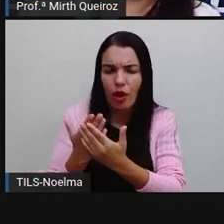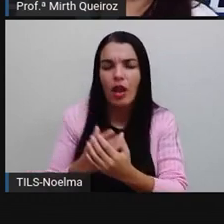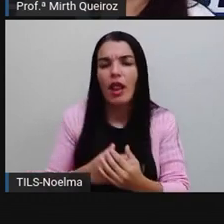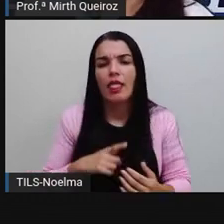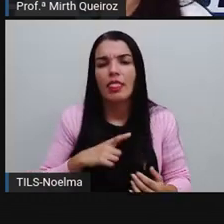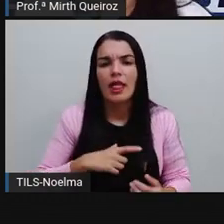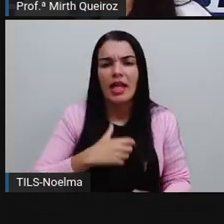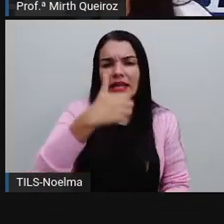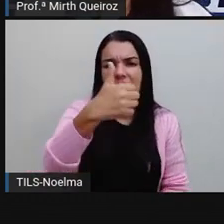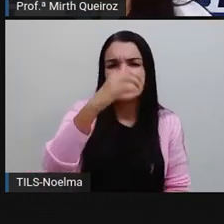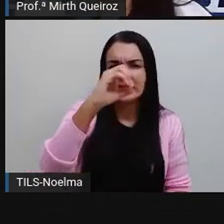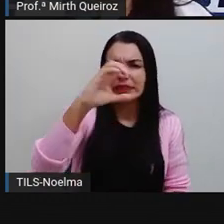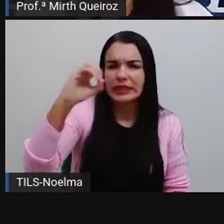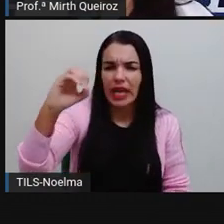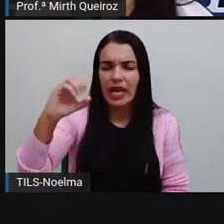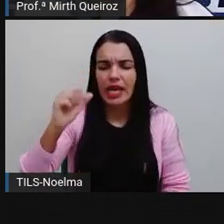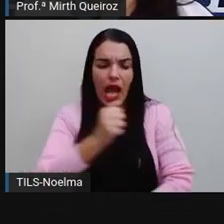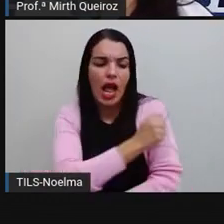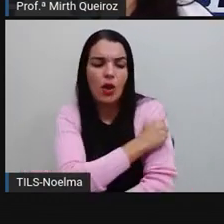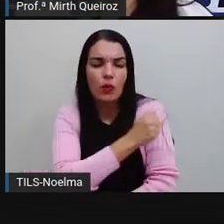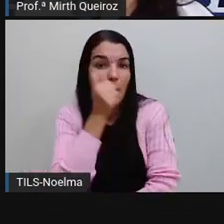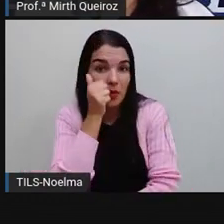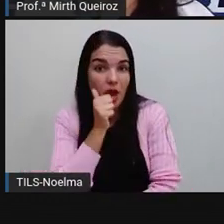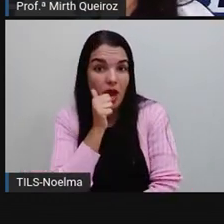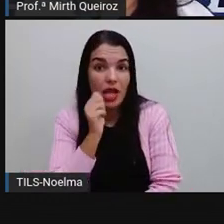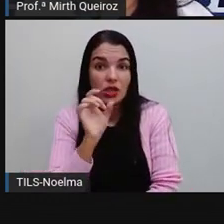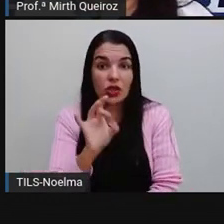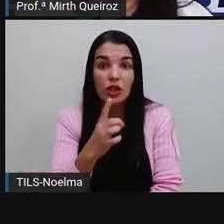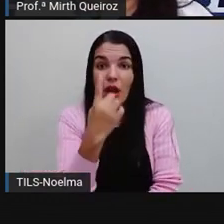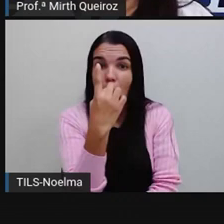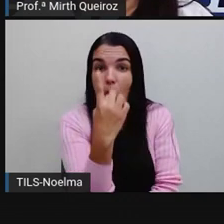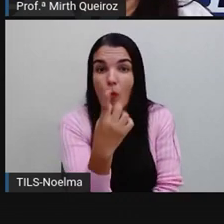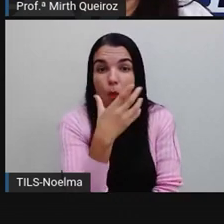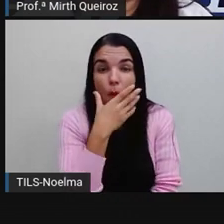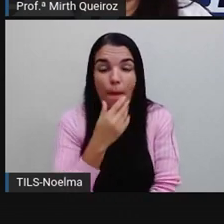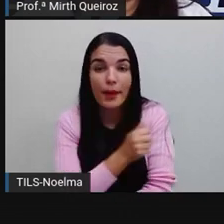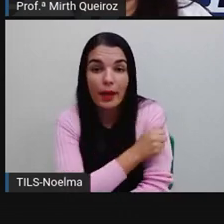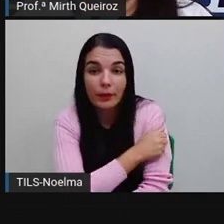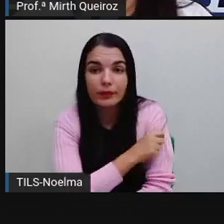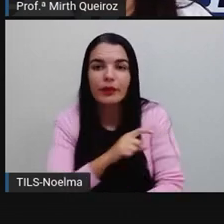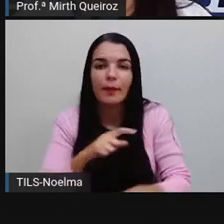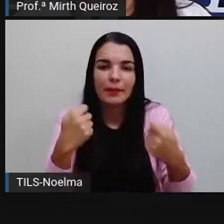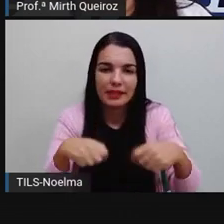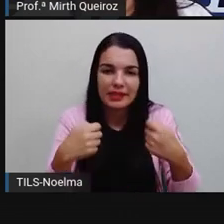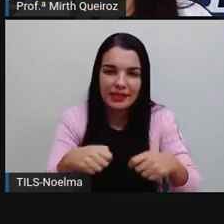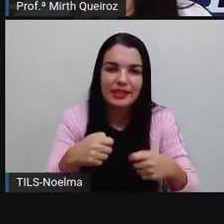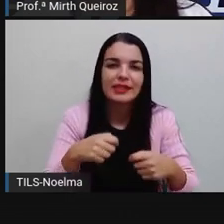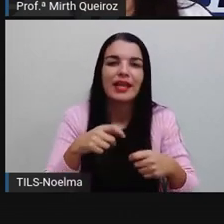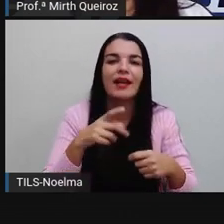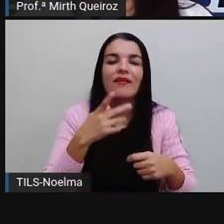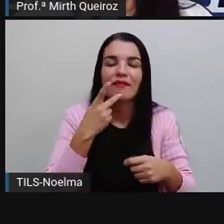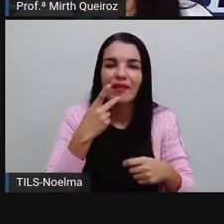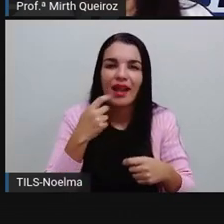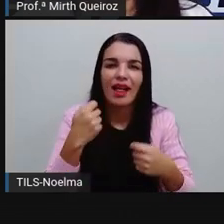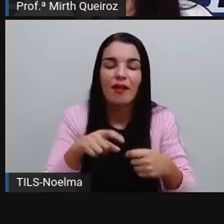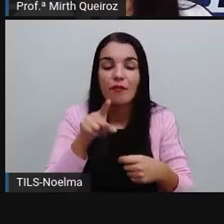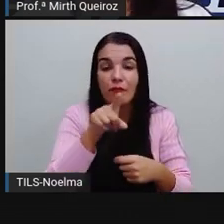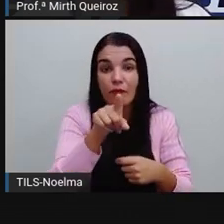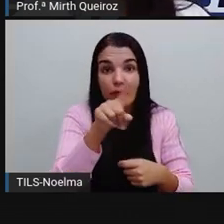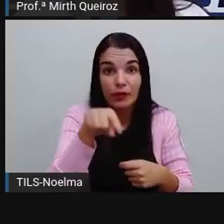e apenas um aluno, o professor, ele sempre deverá dizer aí, vocês estão